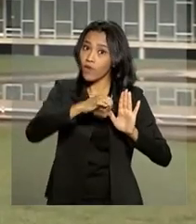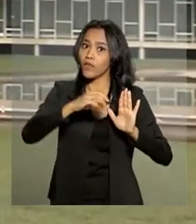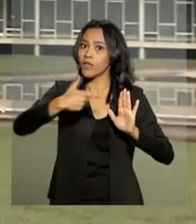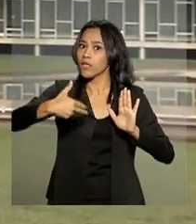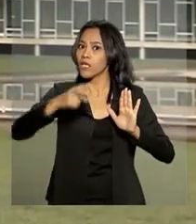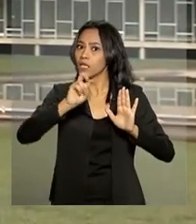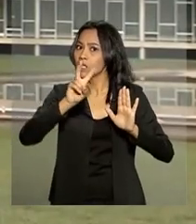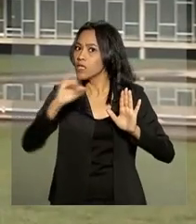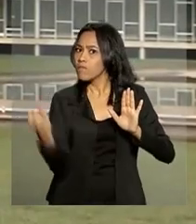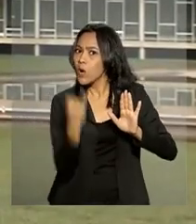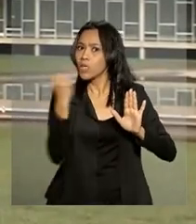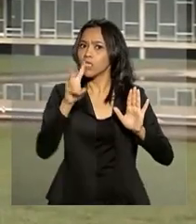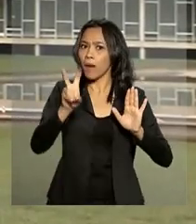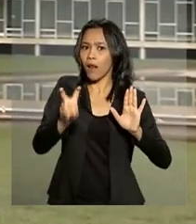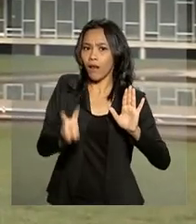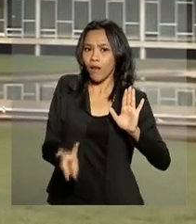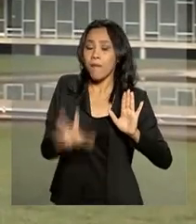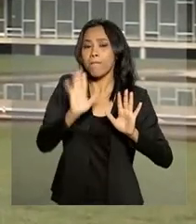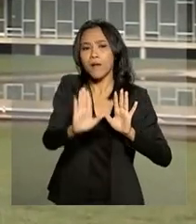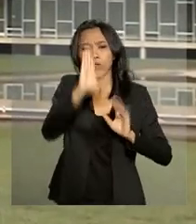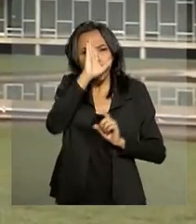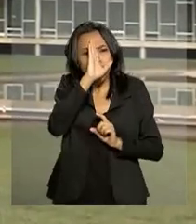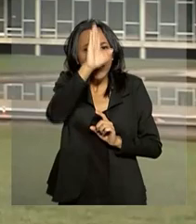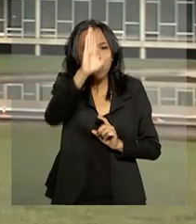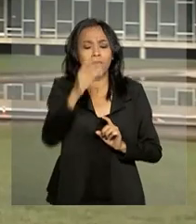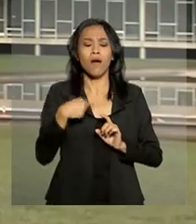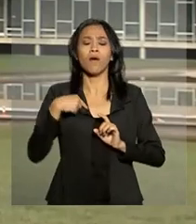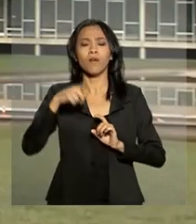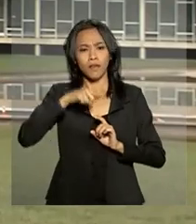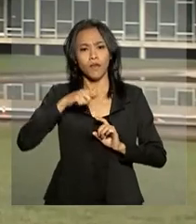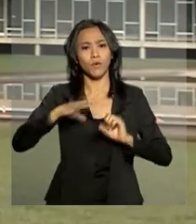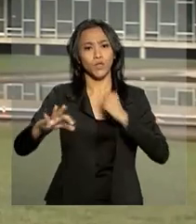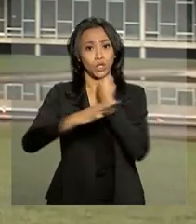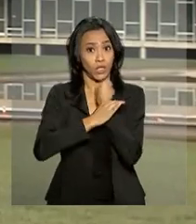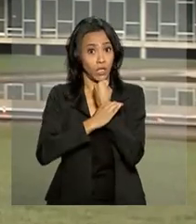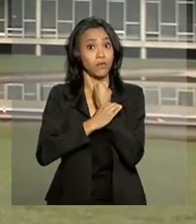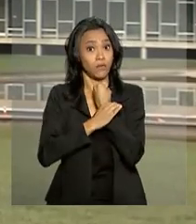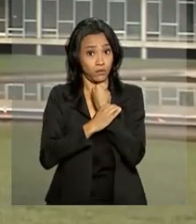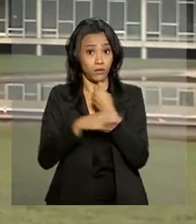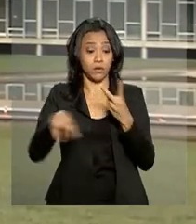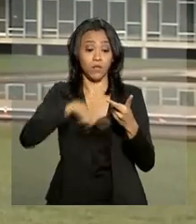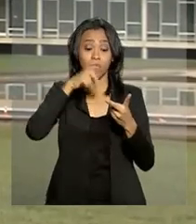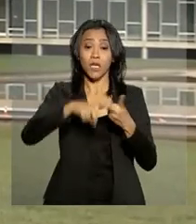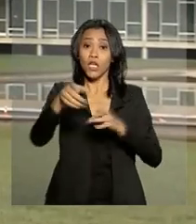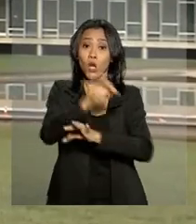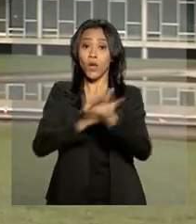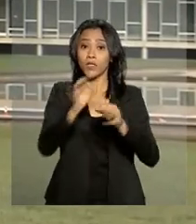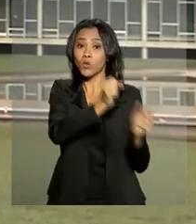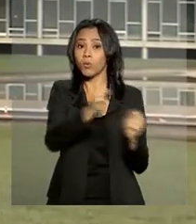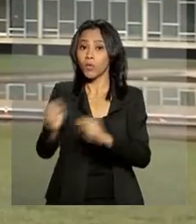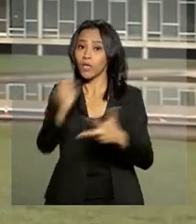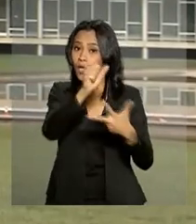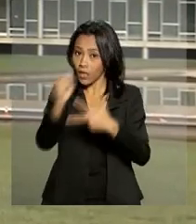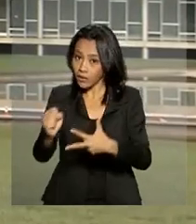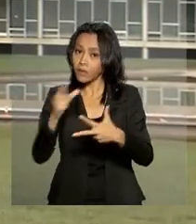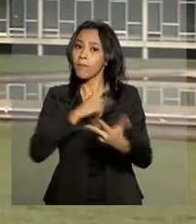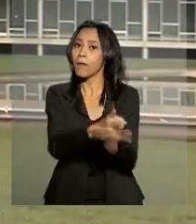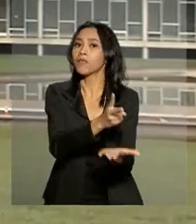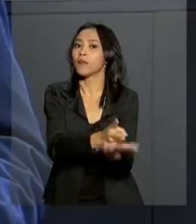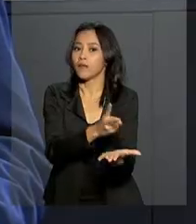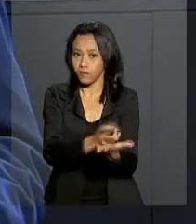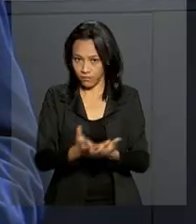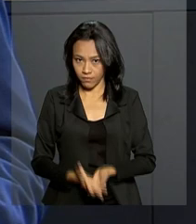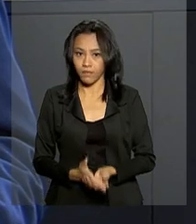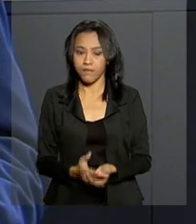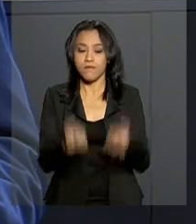importantes. Mas a parte central, que trata dos direitos fundamentais e da organização dos poderes, está preservada.